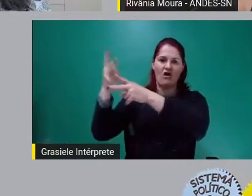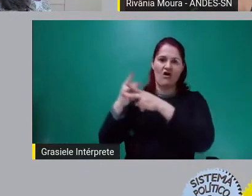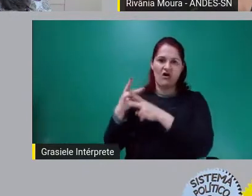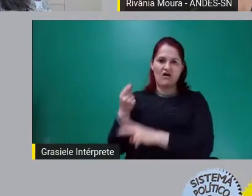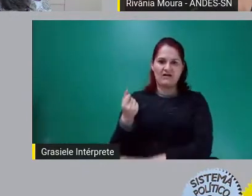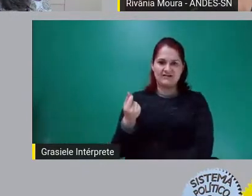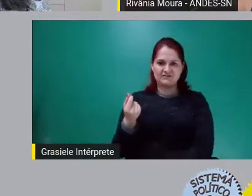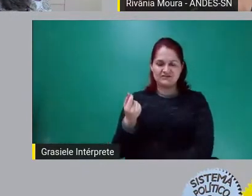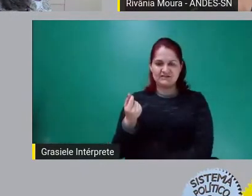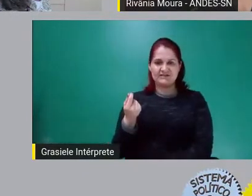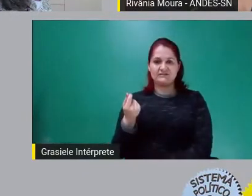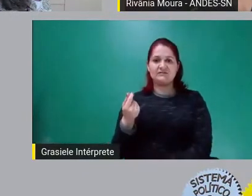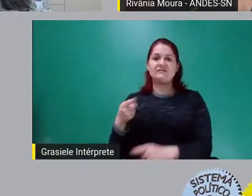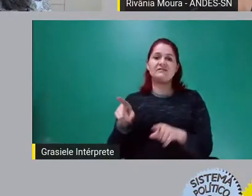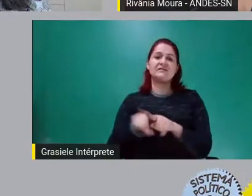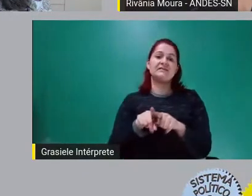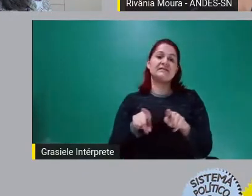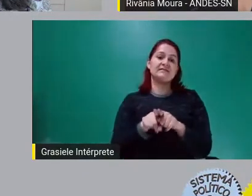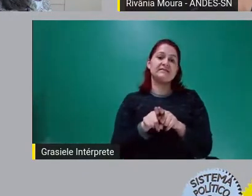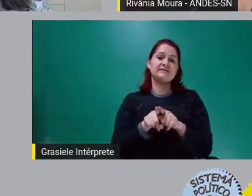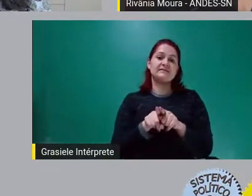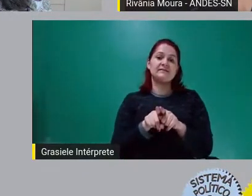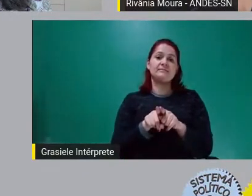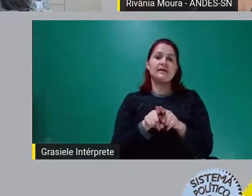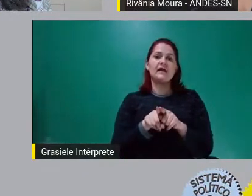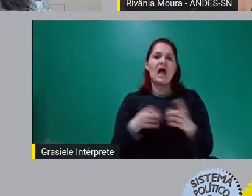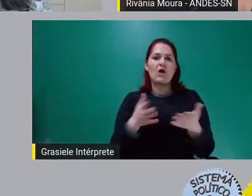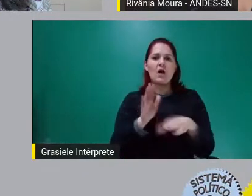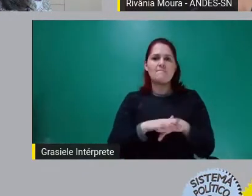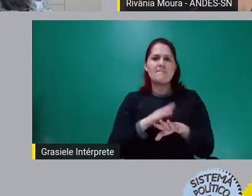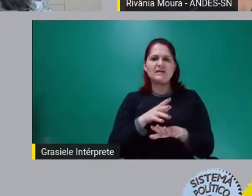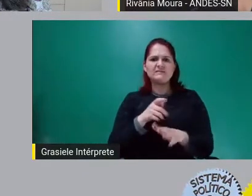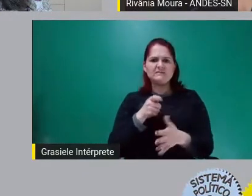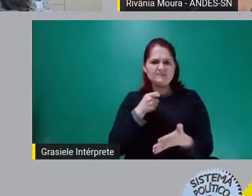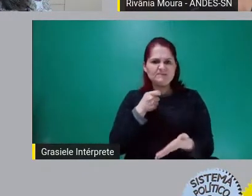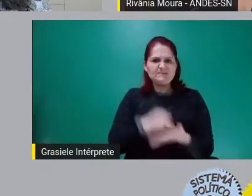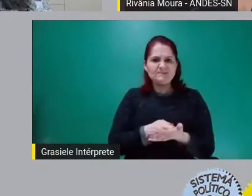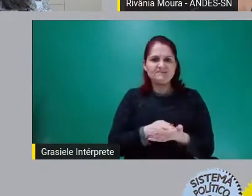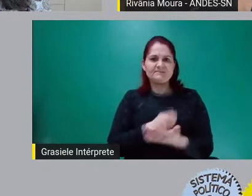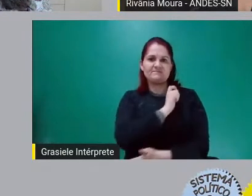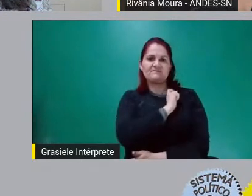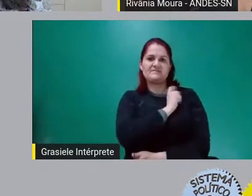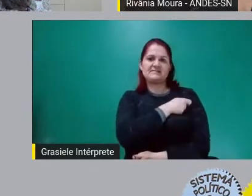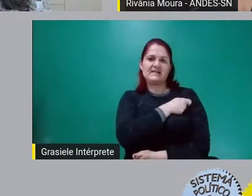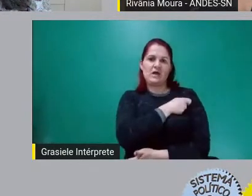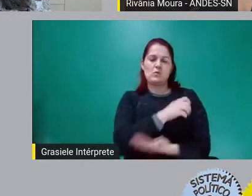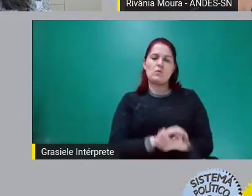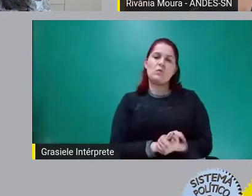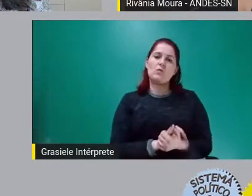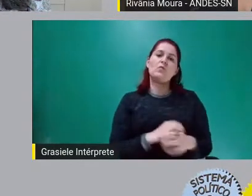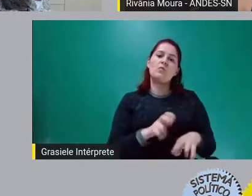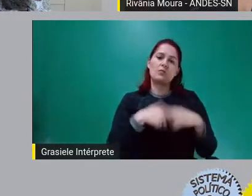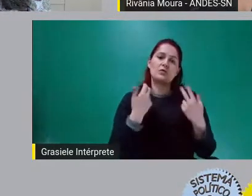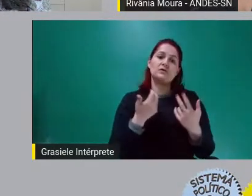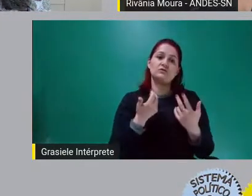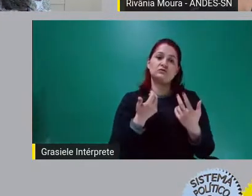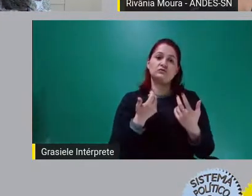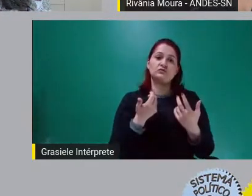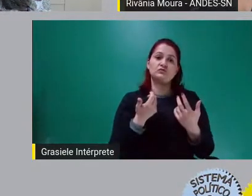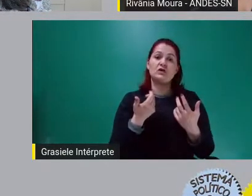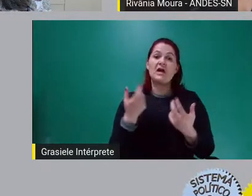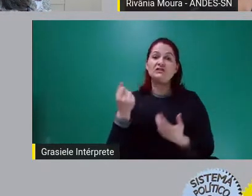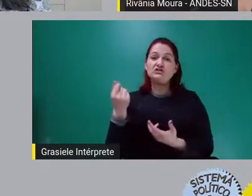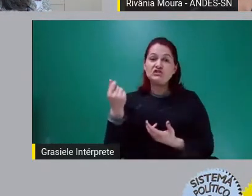preservação do ajuste, austeridade fiscal. Então, todo o dinheiro do mundo para socorrer banco e grandes